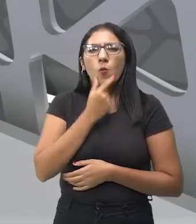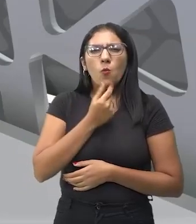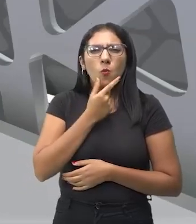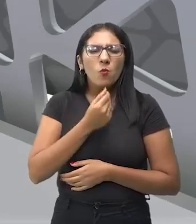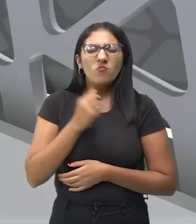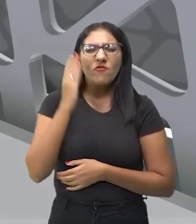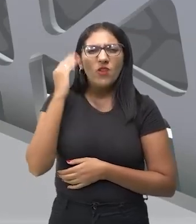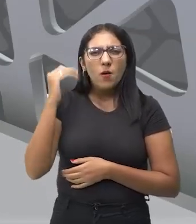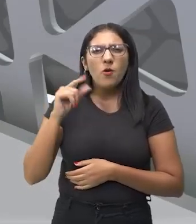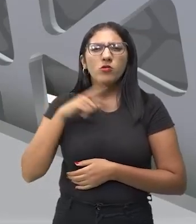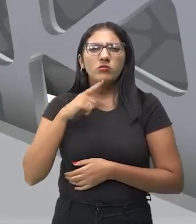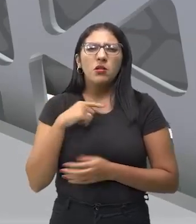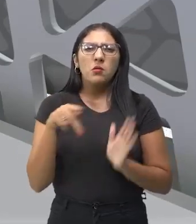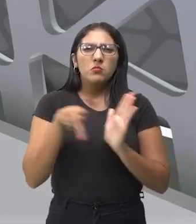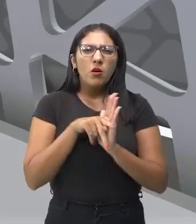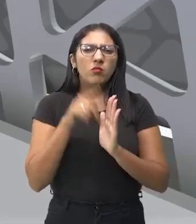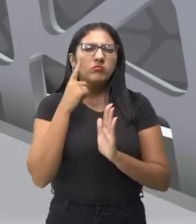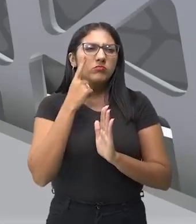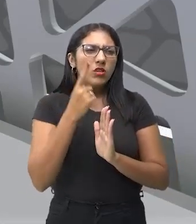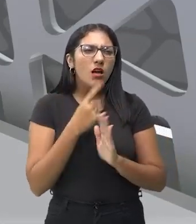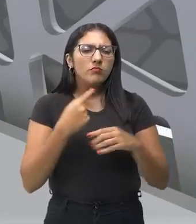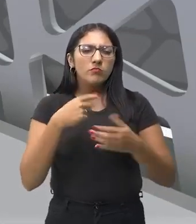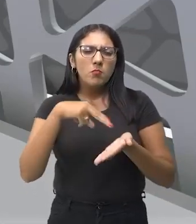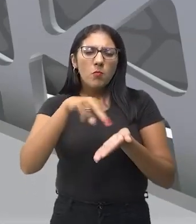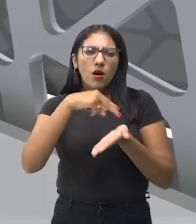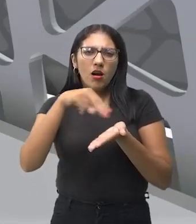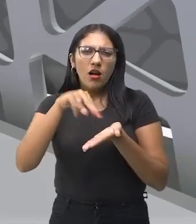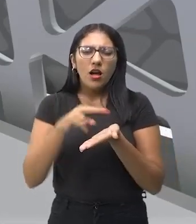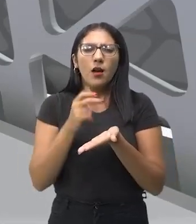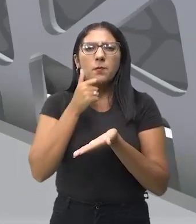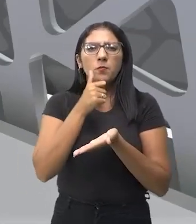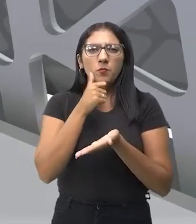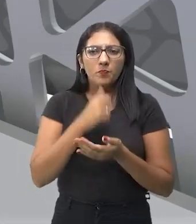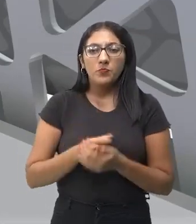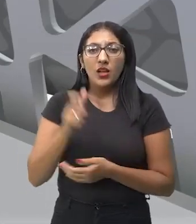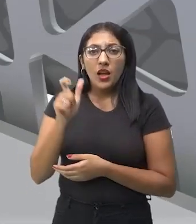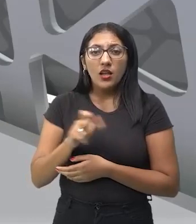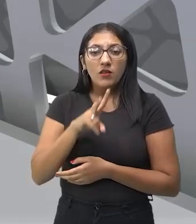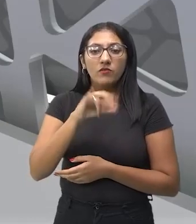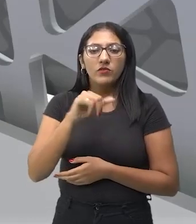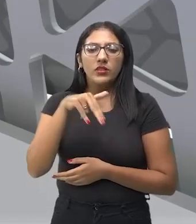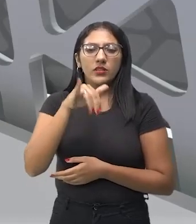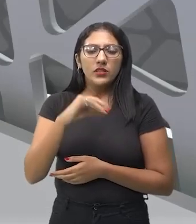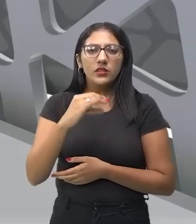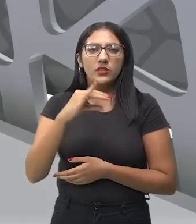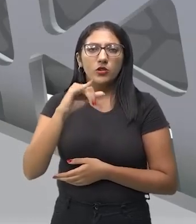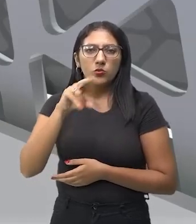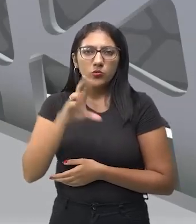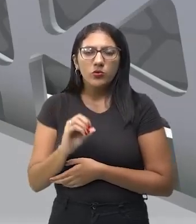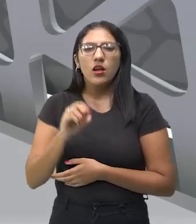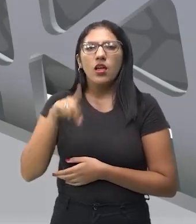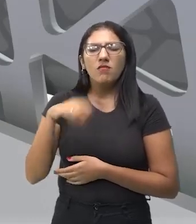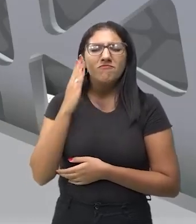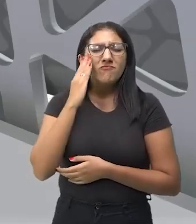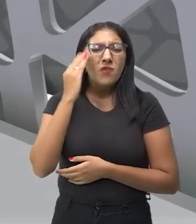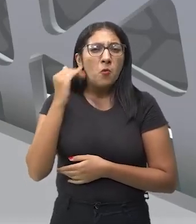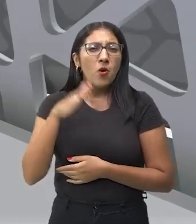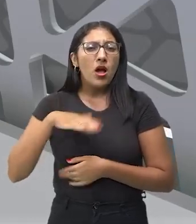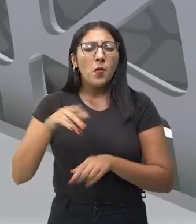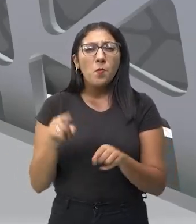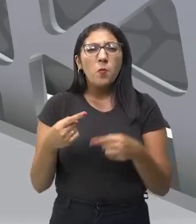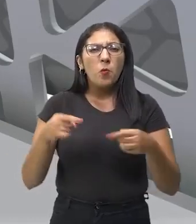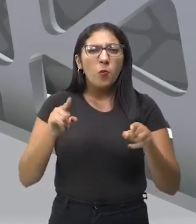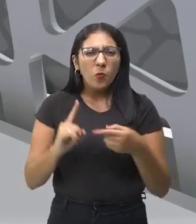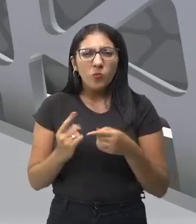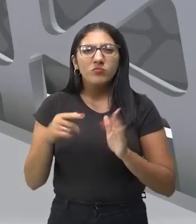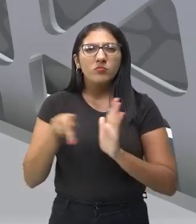de graça. Todo mundo, as pessoas, ele perpetua. Vinícius de Moraes é um clássico. Então, são